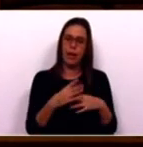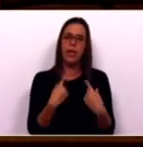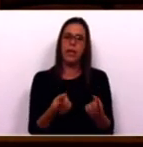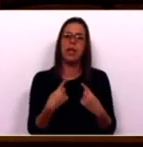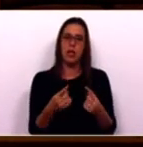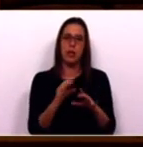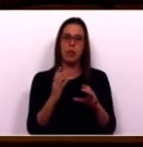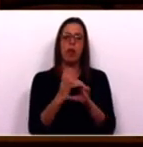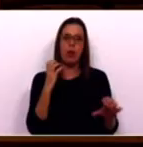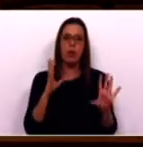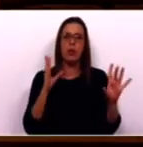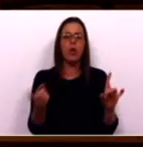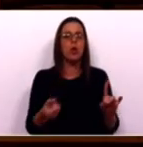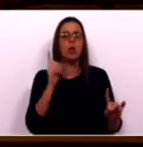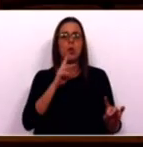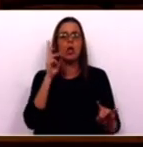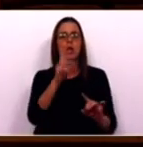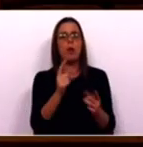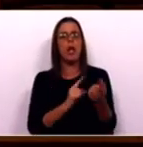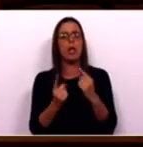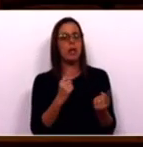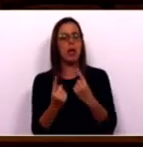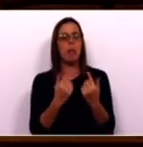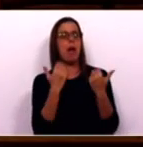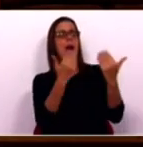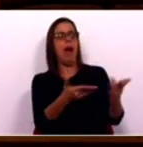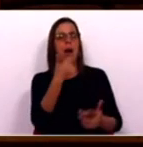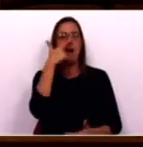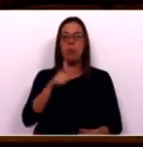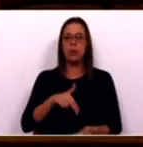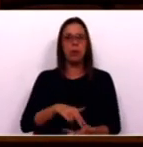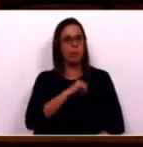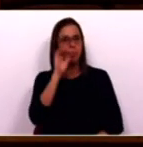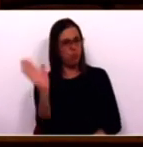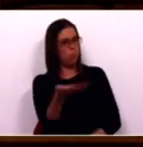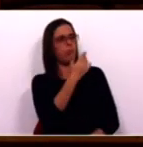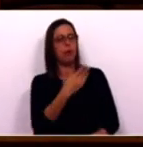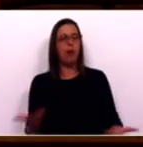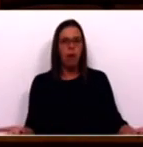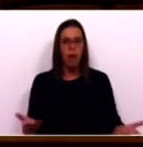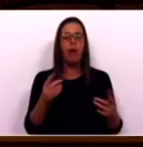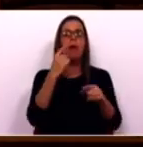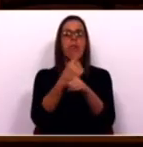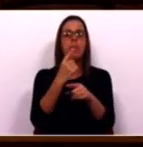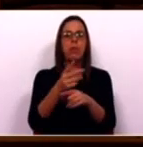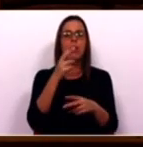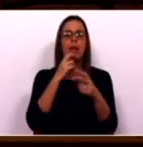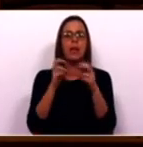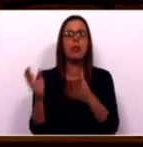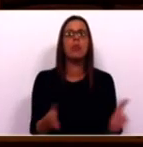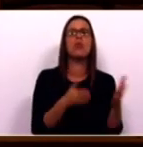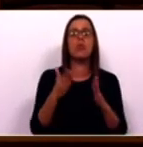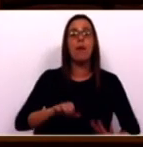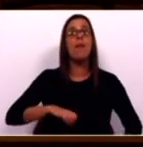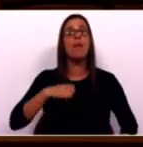transportes coletivos e não em ofertas de transportes que deixam as pessoas a piadas. Também na área da eletroprodução,